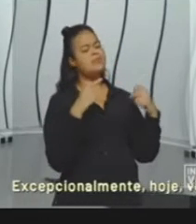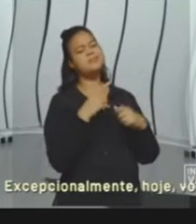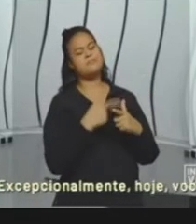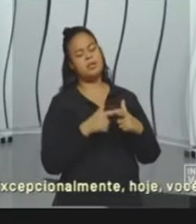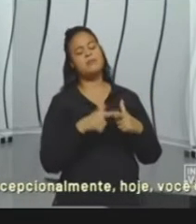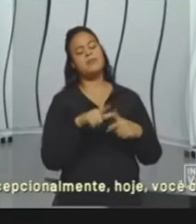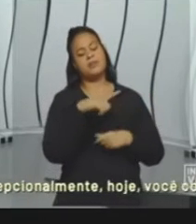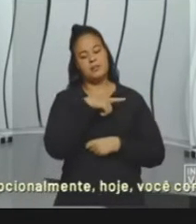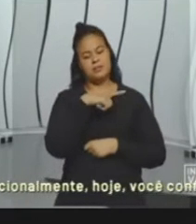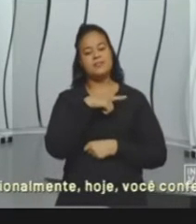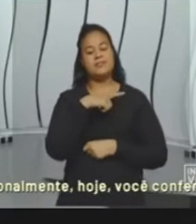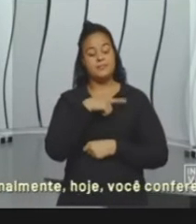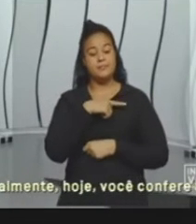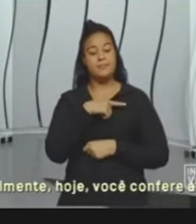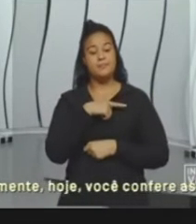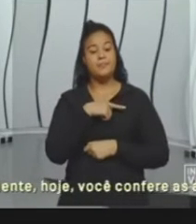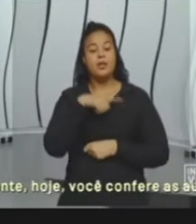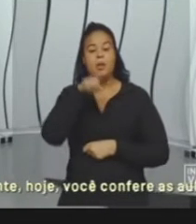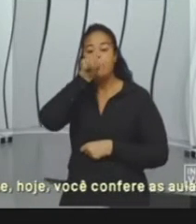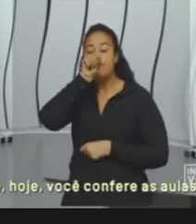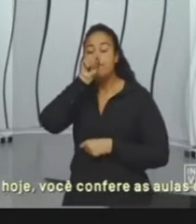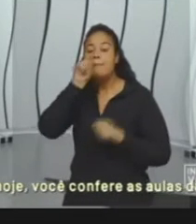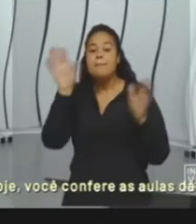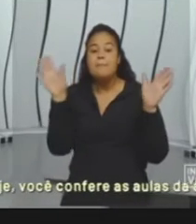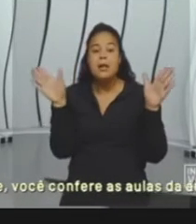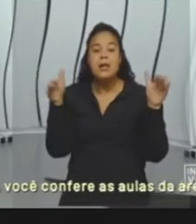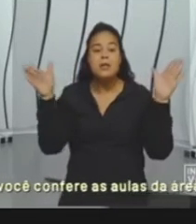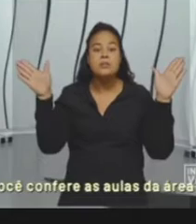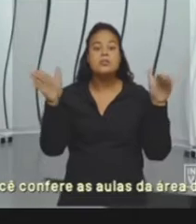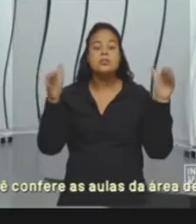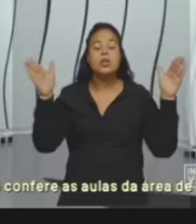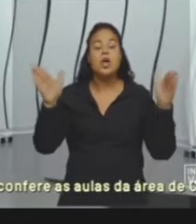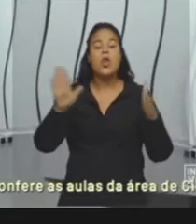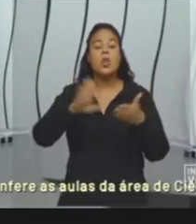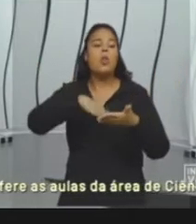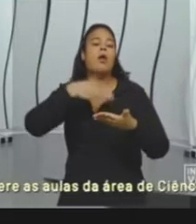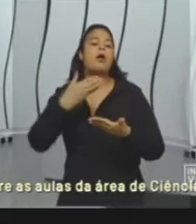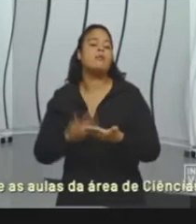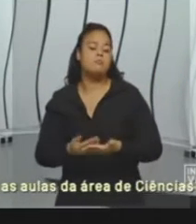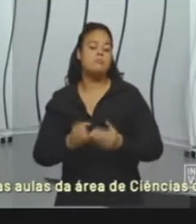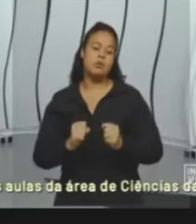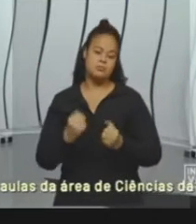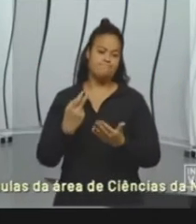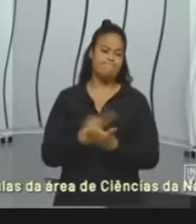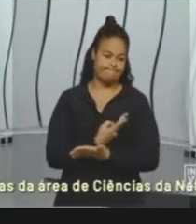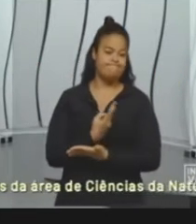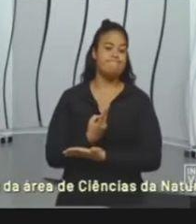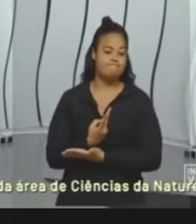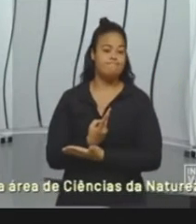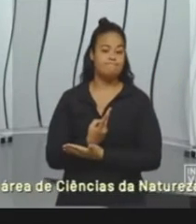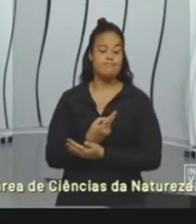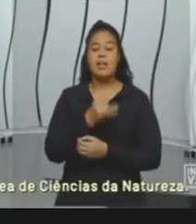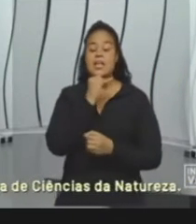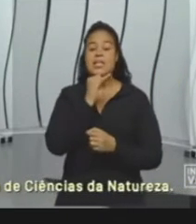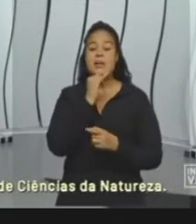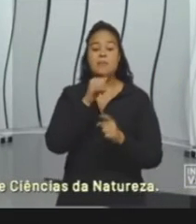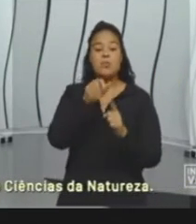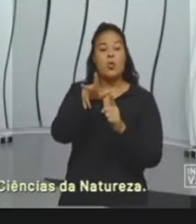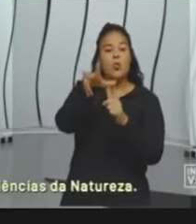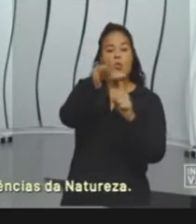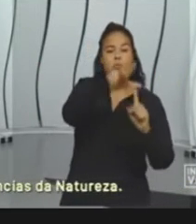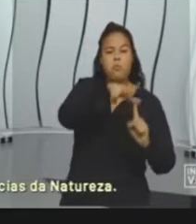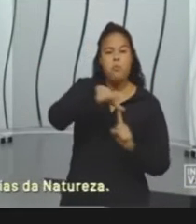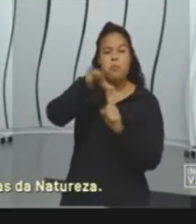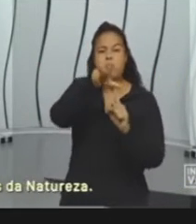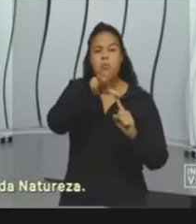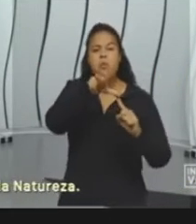acidentes com pássaros. É muito comum acidentes com pássaros nessas regiões, porque quando essas hélices estão girando, muito